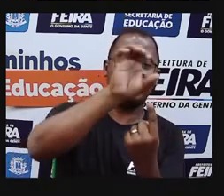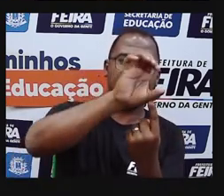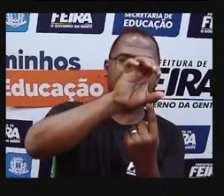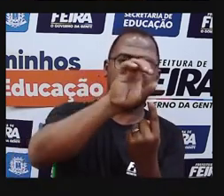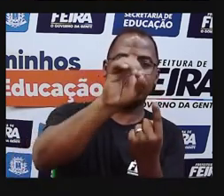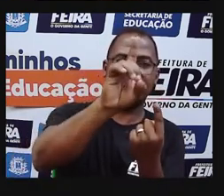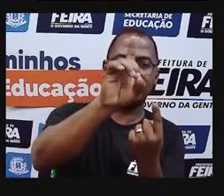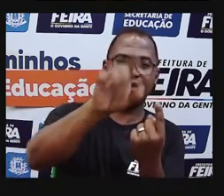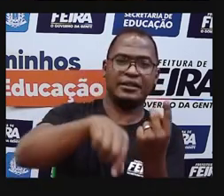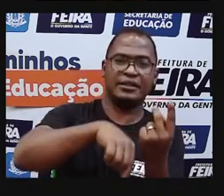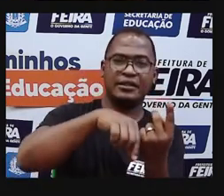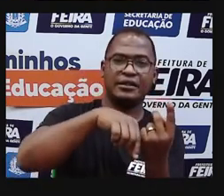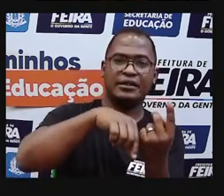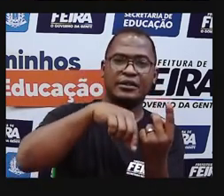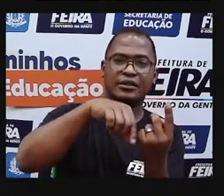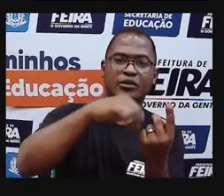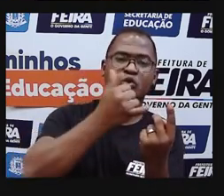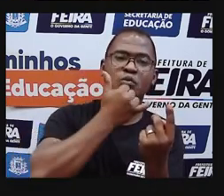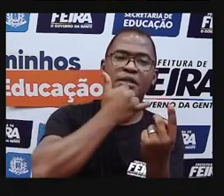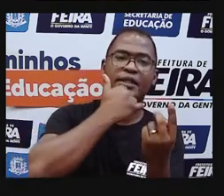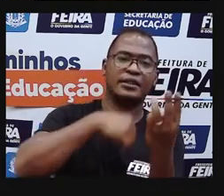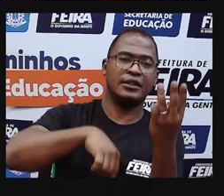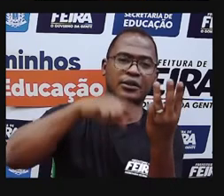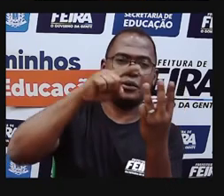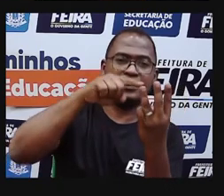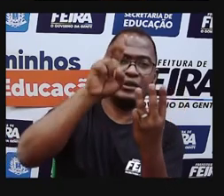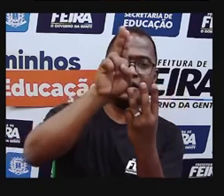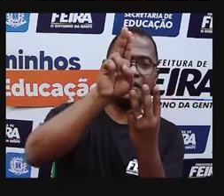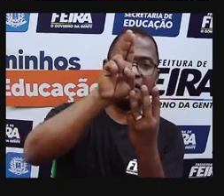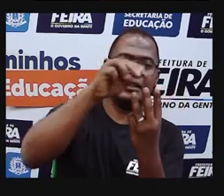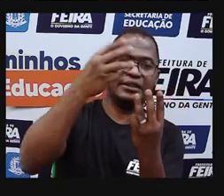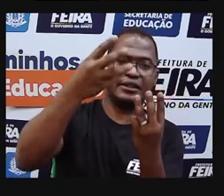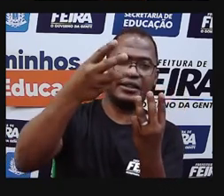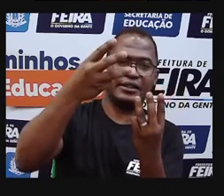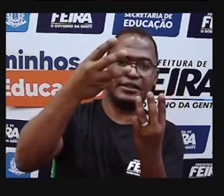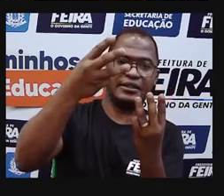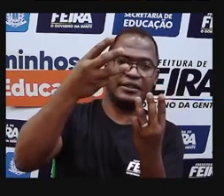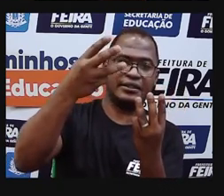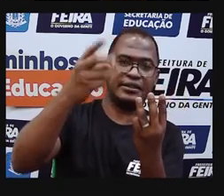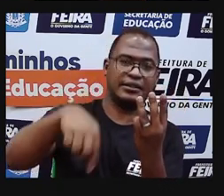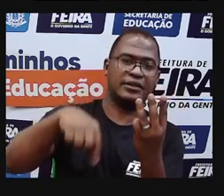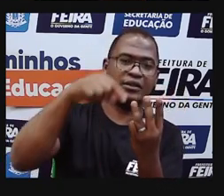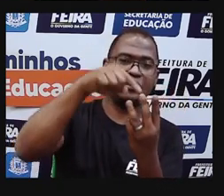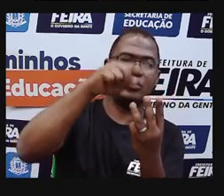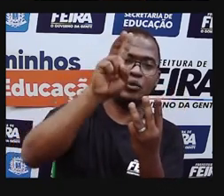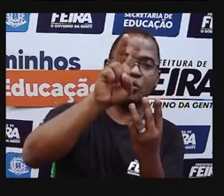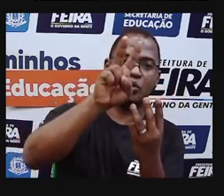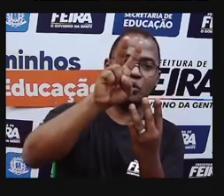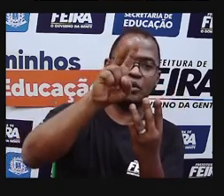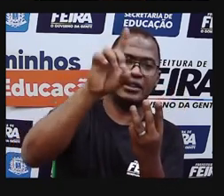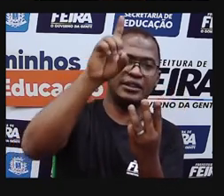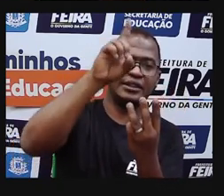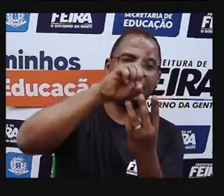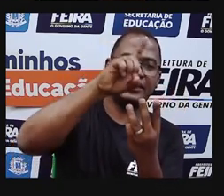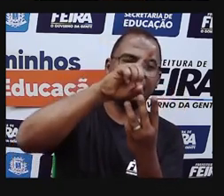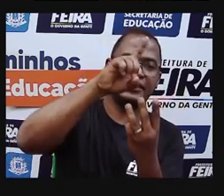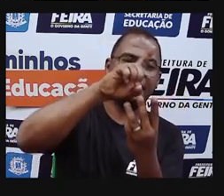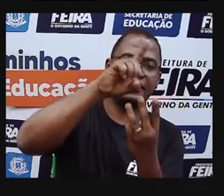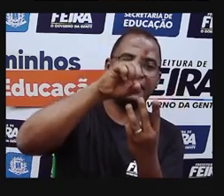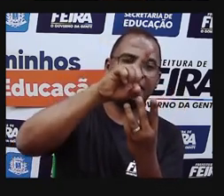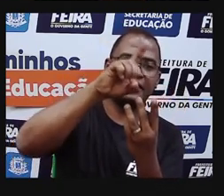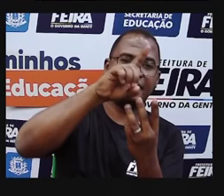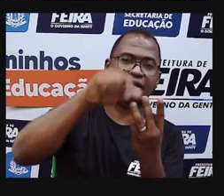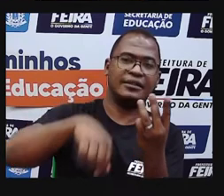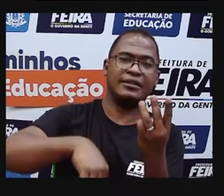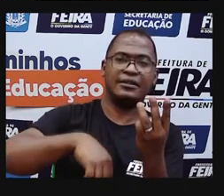a unidade, porque a gente conta de um em um. O dois, eu falo seiscentos e vinte,